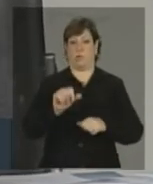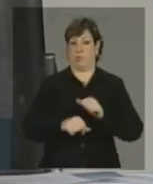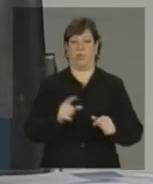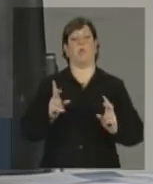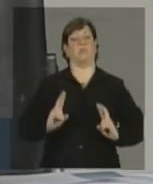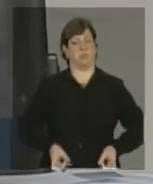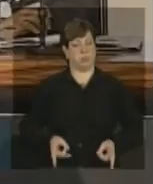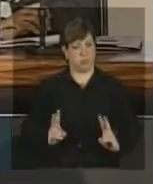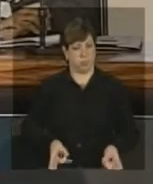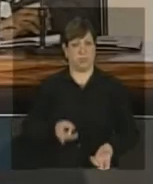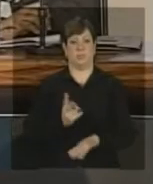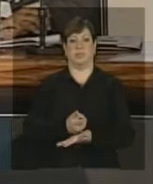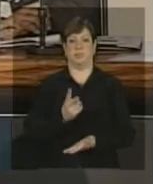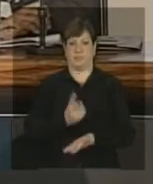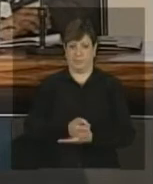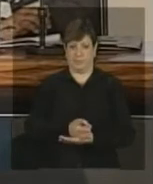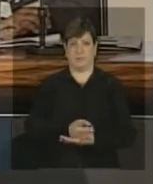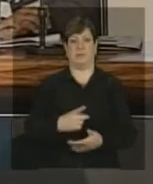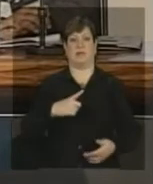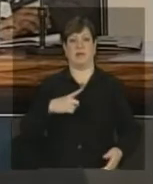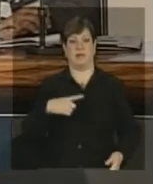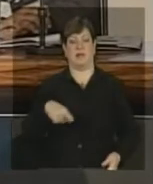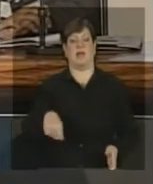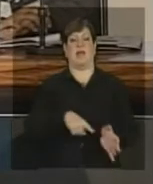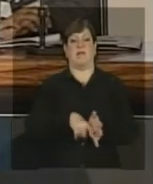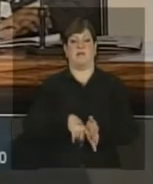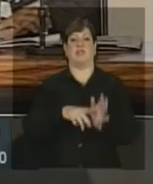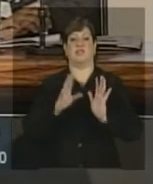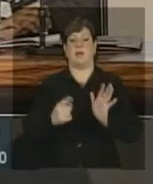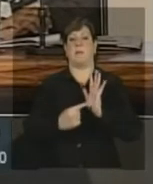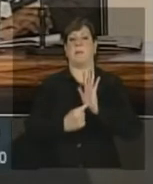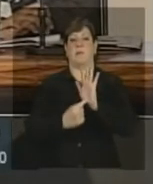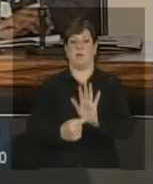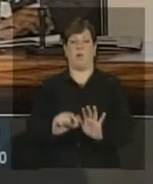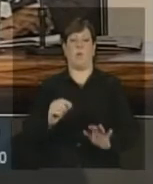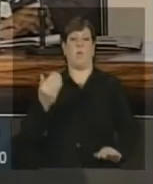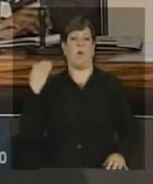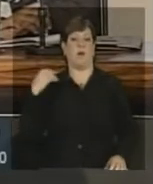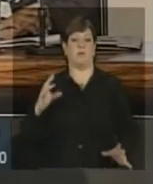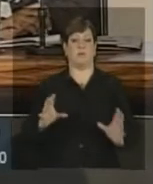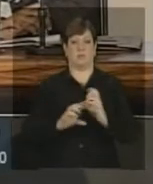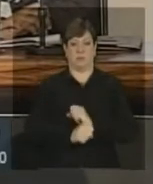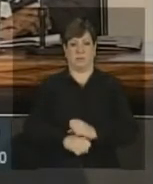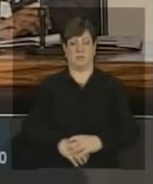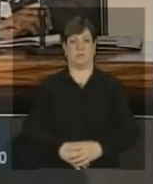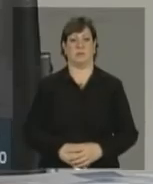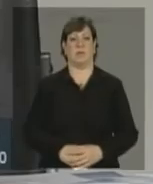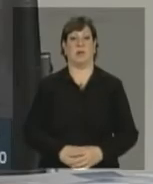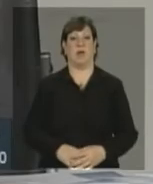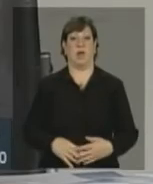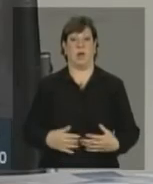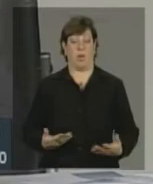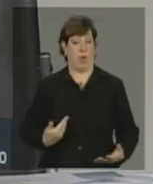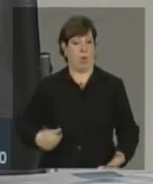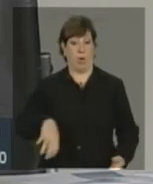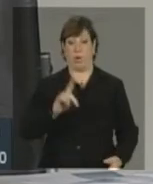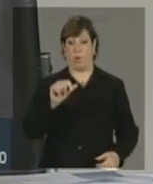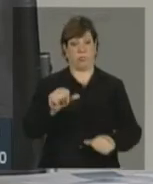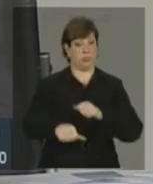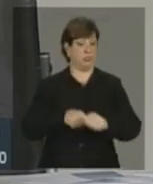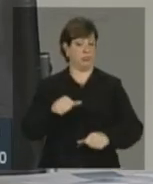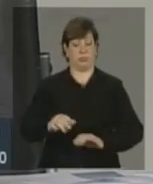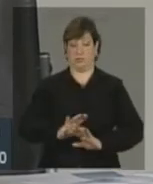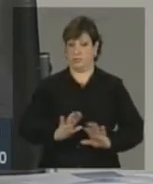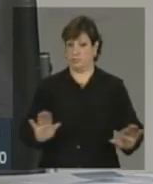Continuamos a ter a avaliação que foi expressa quando do contingenciamento. ou seja, nós não alteramos